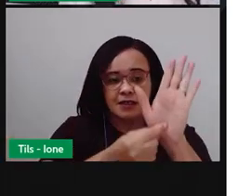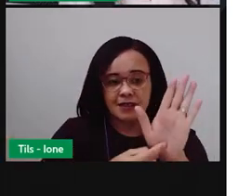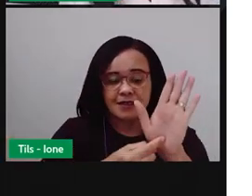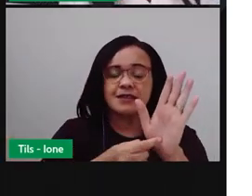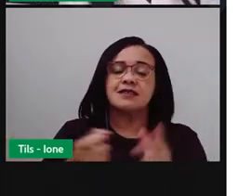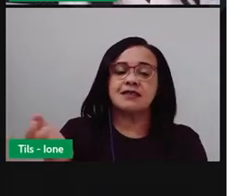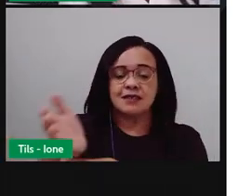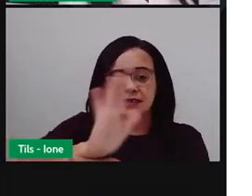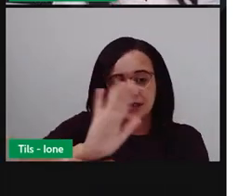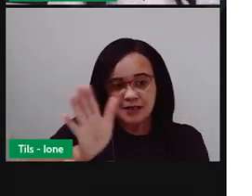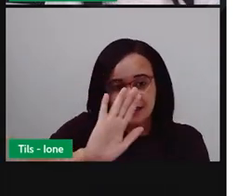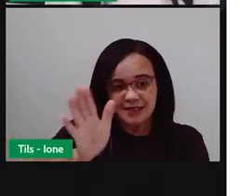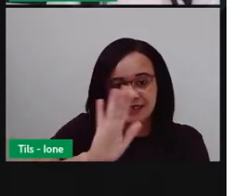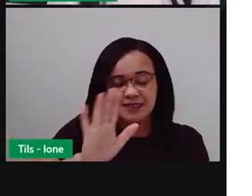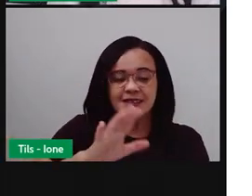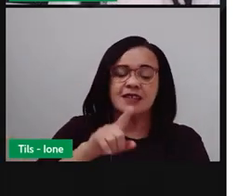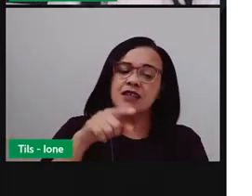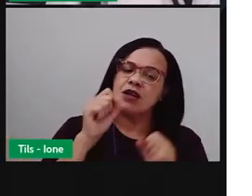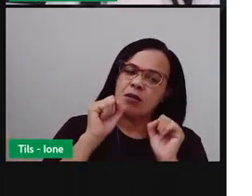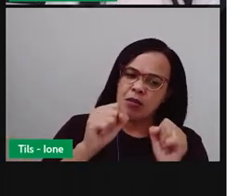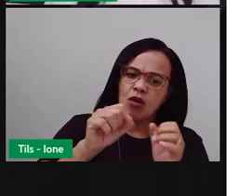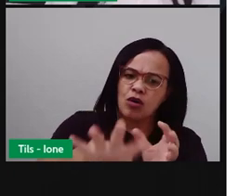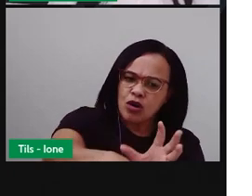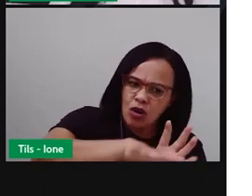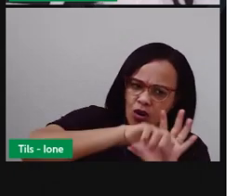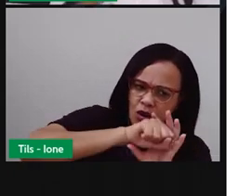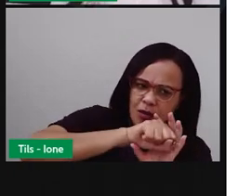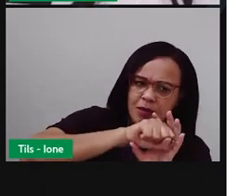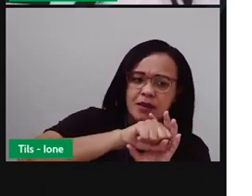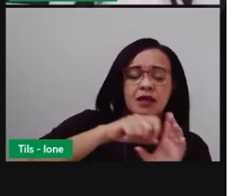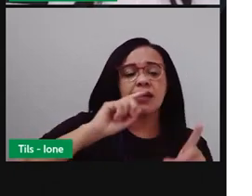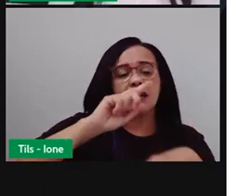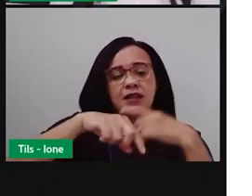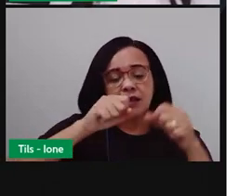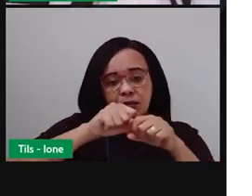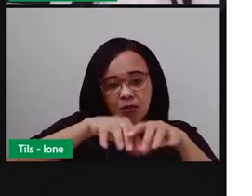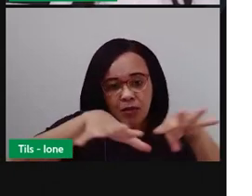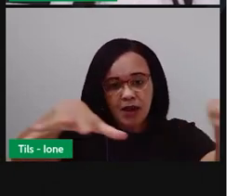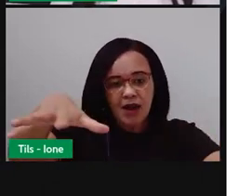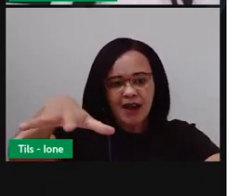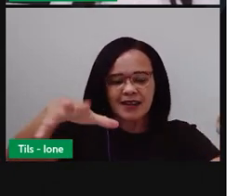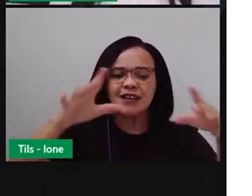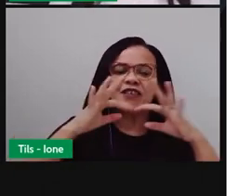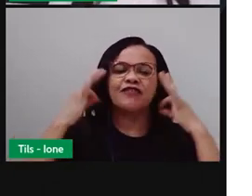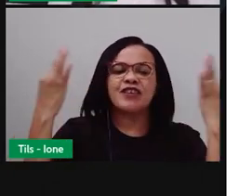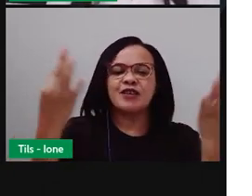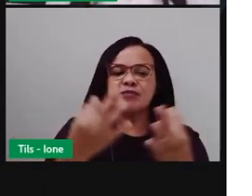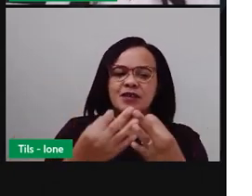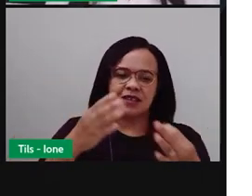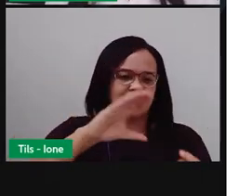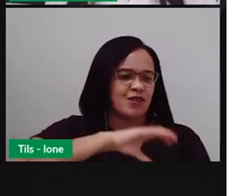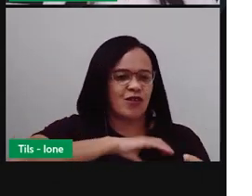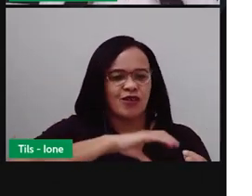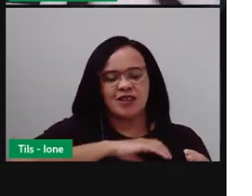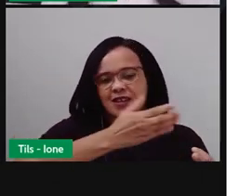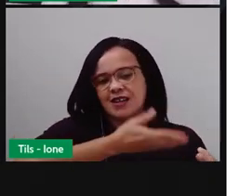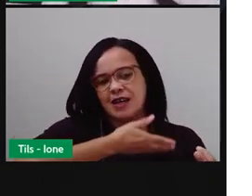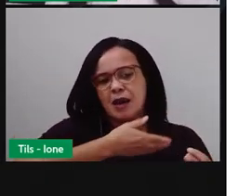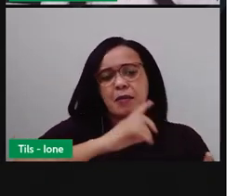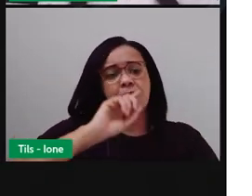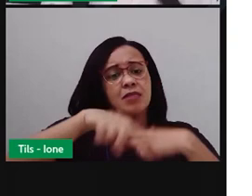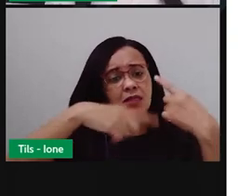Você pode copiar o link e compartilhar com seus familiares pra ler em outro momento.